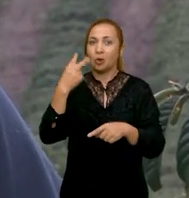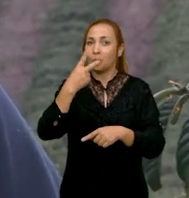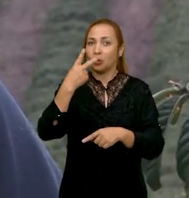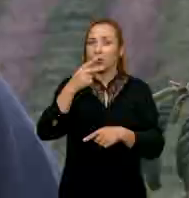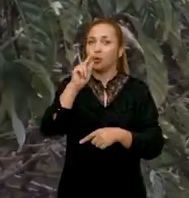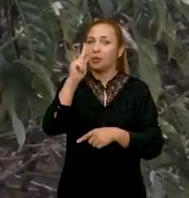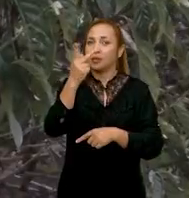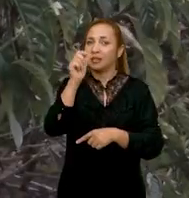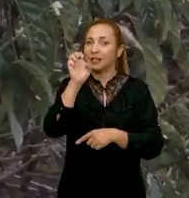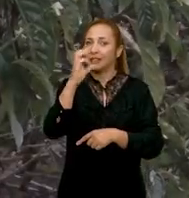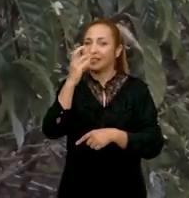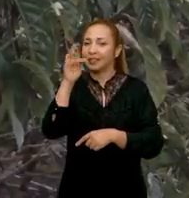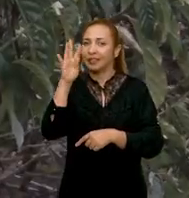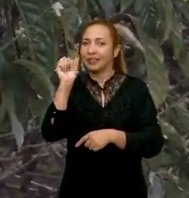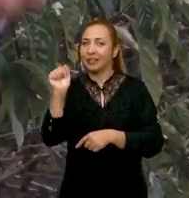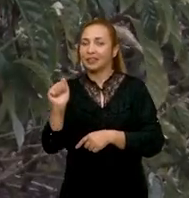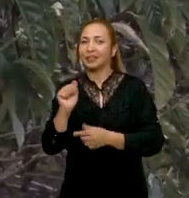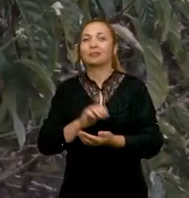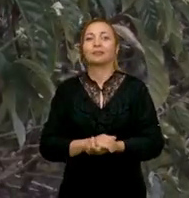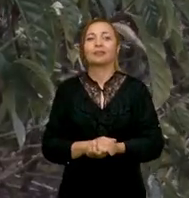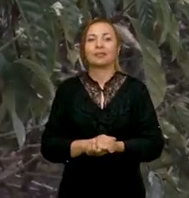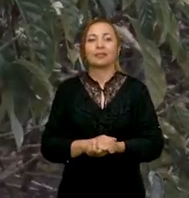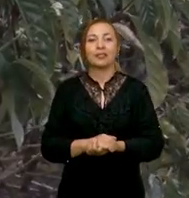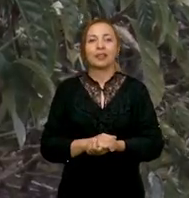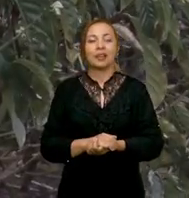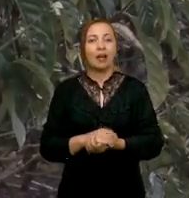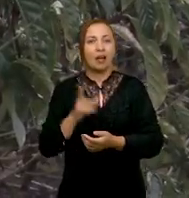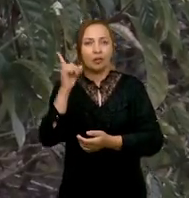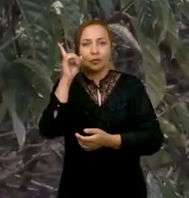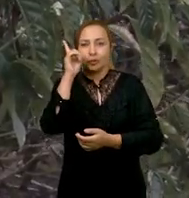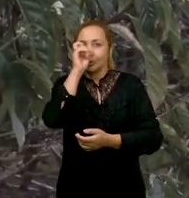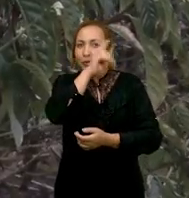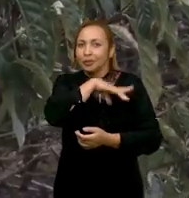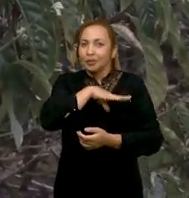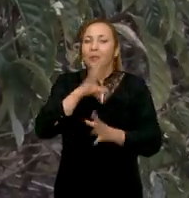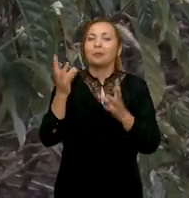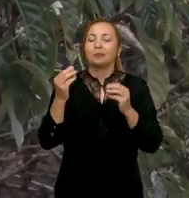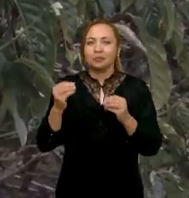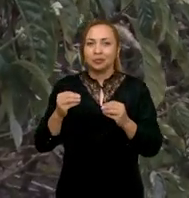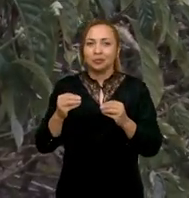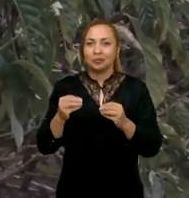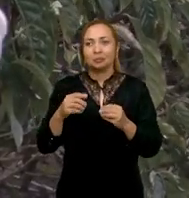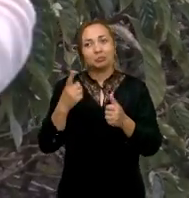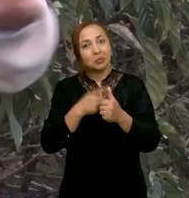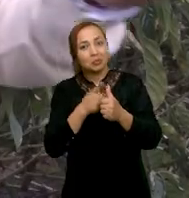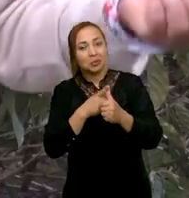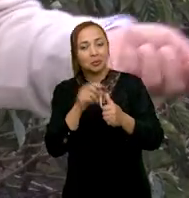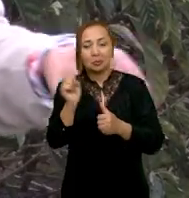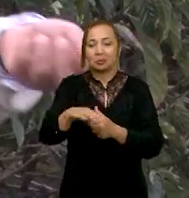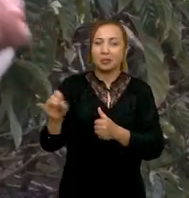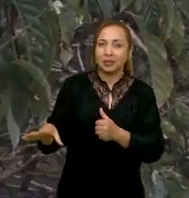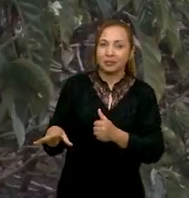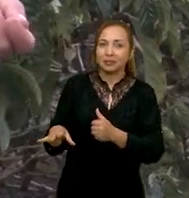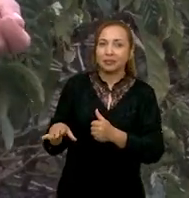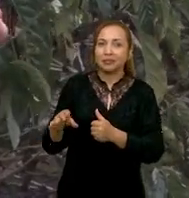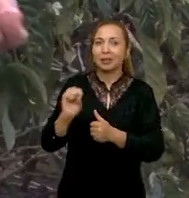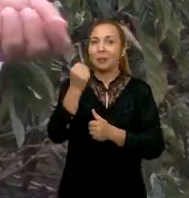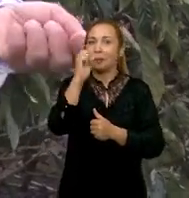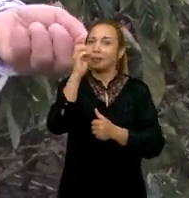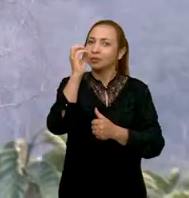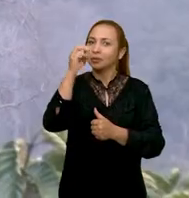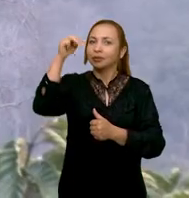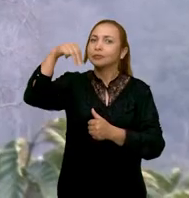hectares, entendeu? Os desafios foram muitos. Primeiro, plantar Cunilon numa área onde planta arábica, a 800